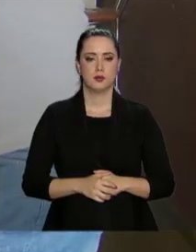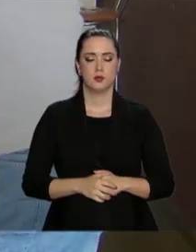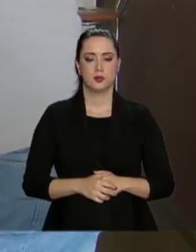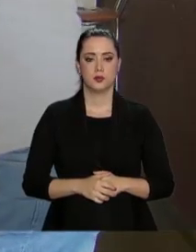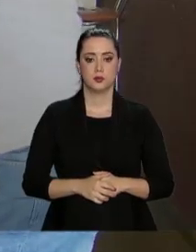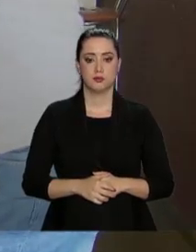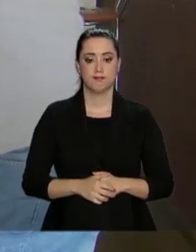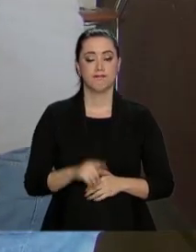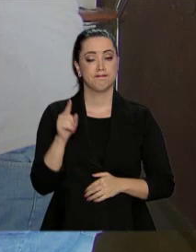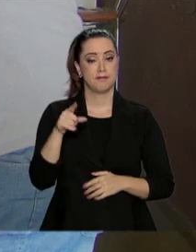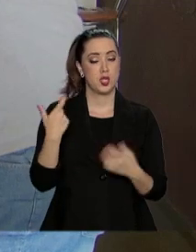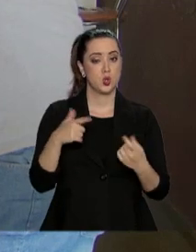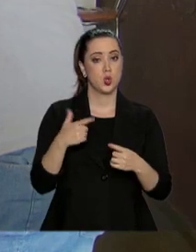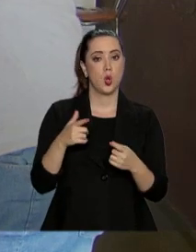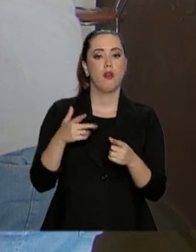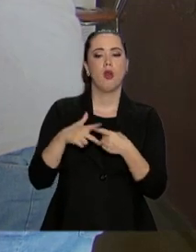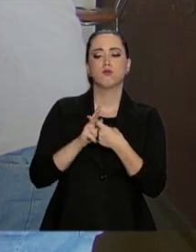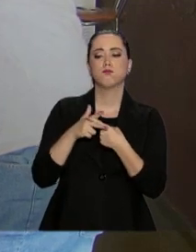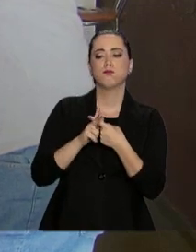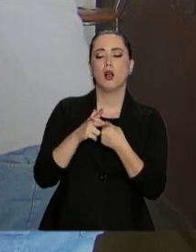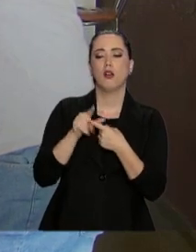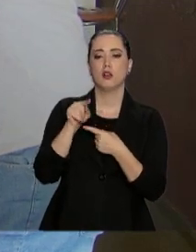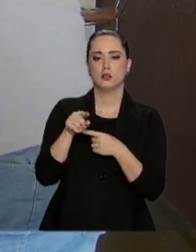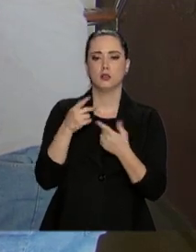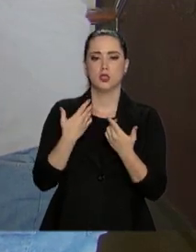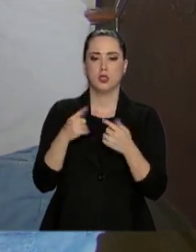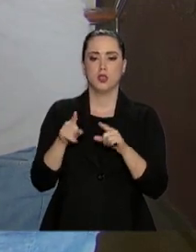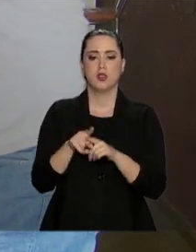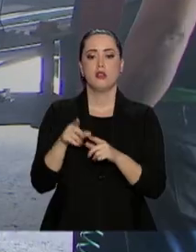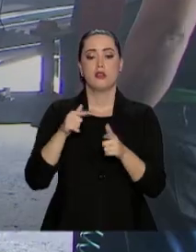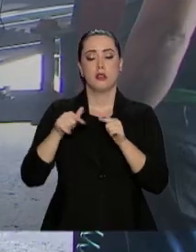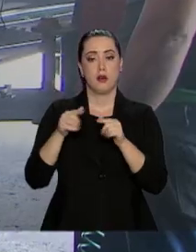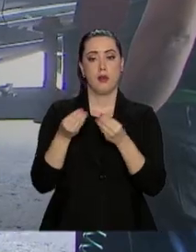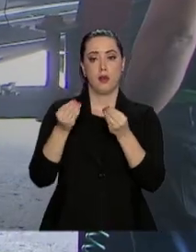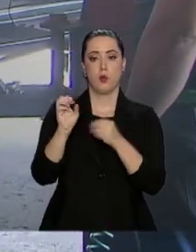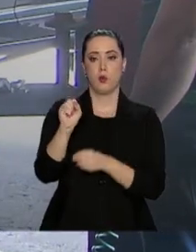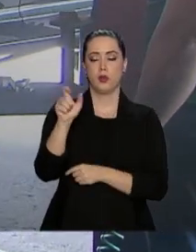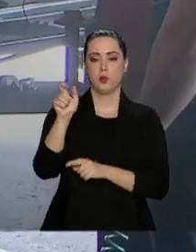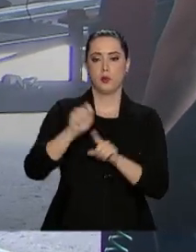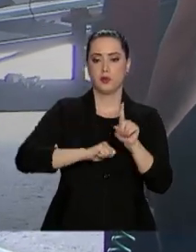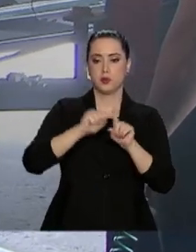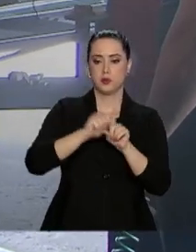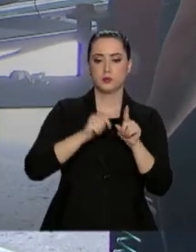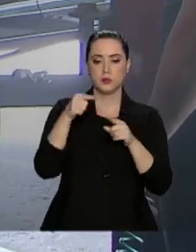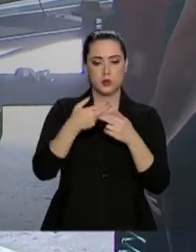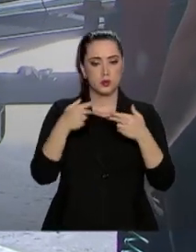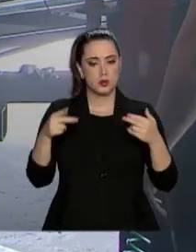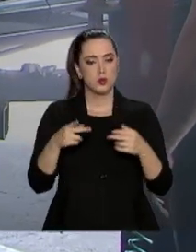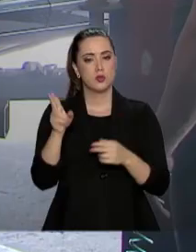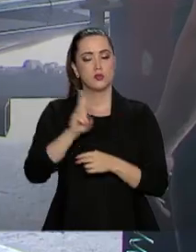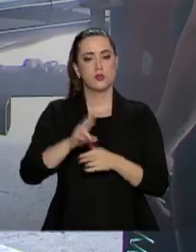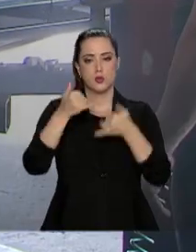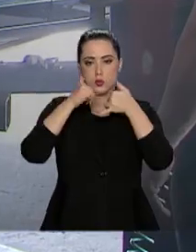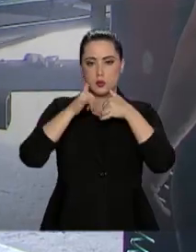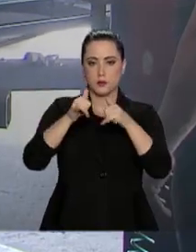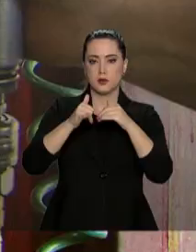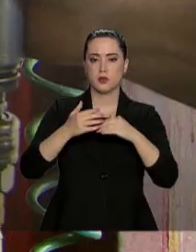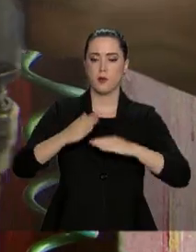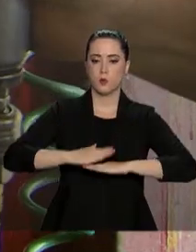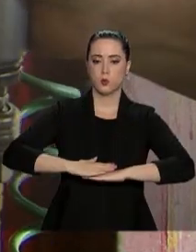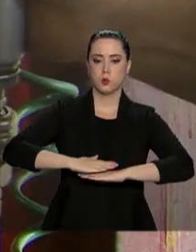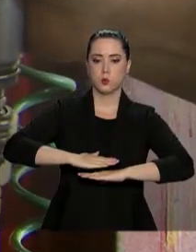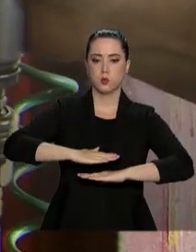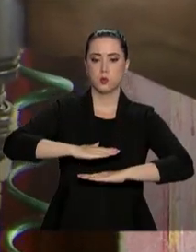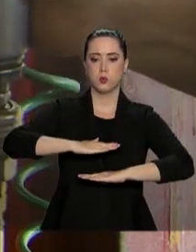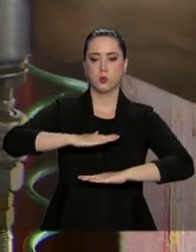Essa oficina em Brasília emprega oito pessoas. Aqui, os equipamentos que usam energia elétrica, como o elevador e